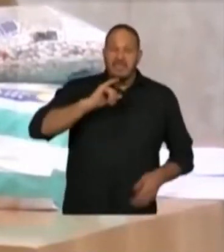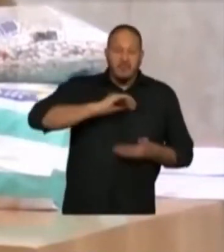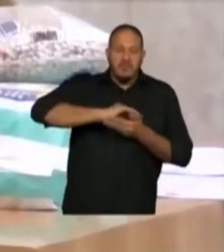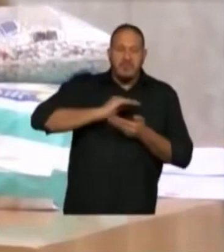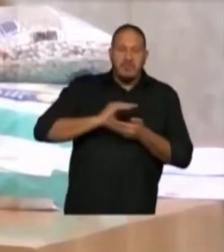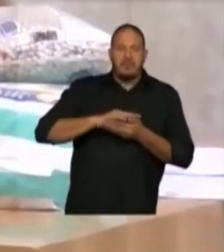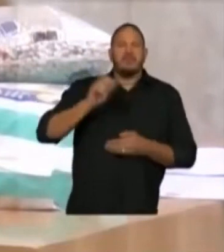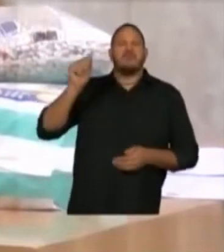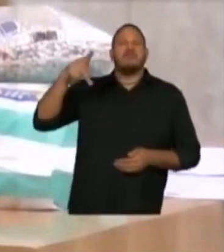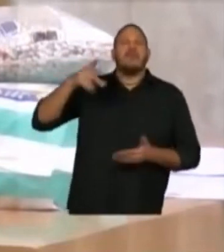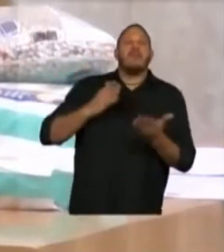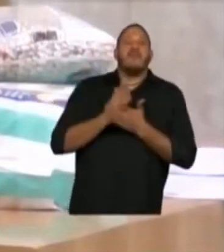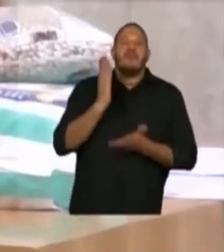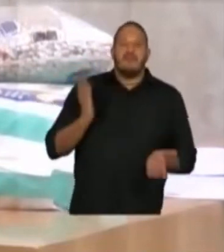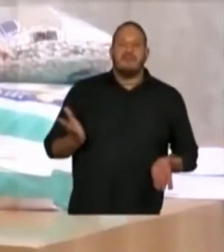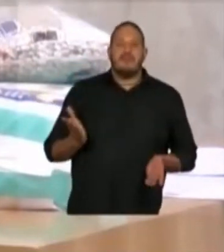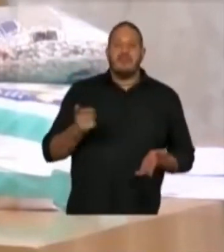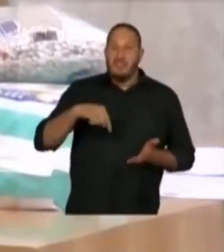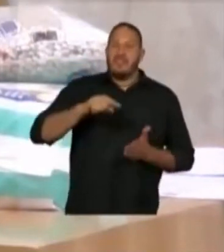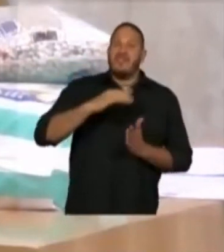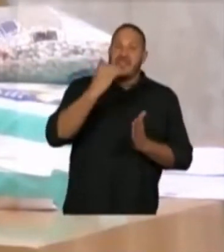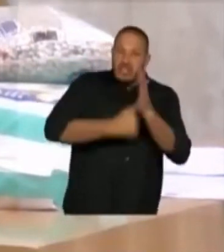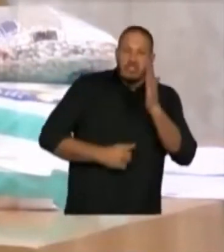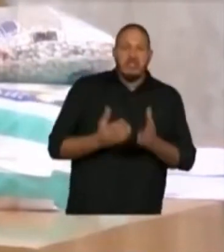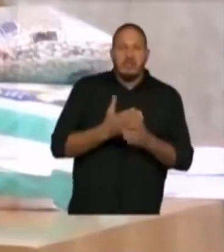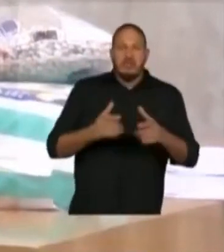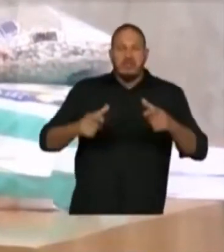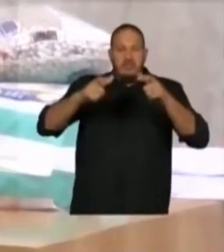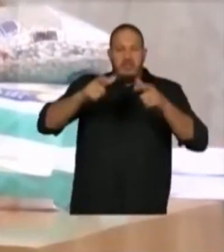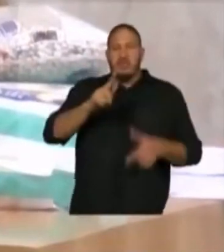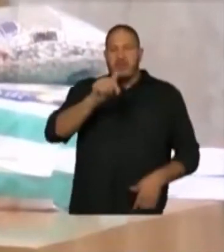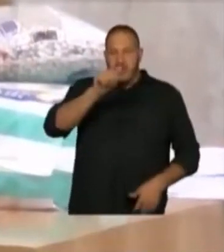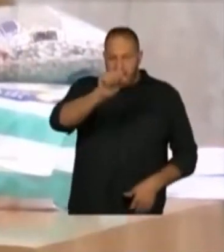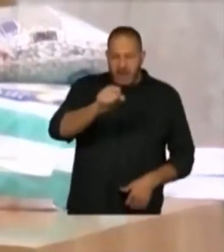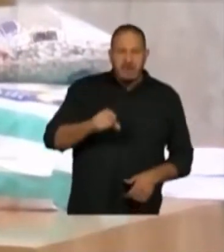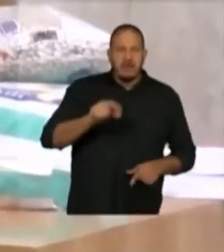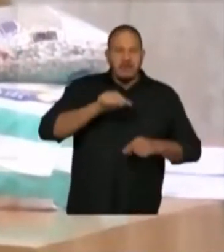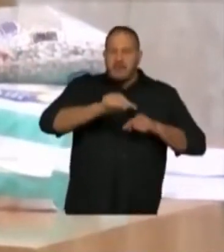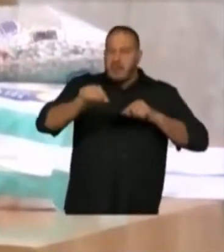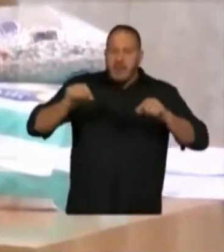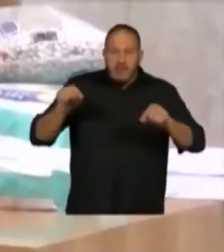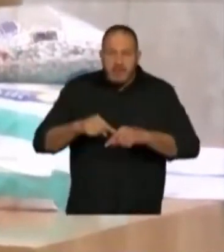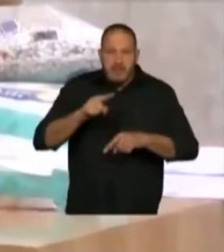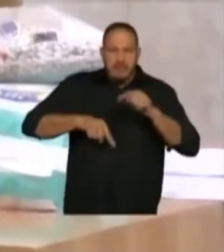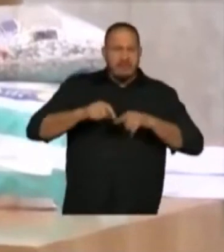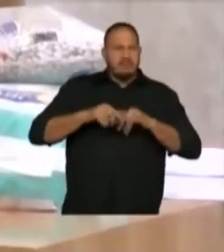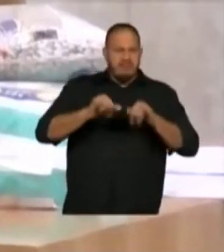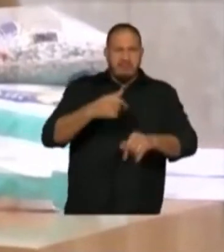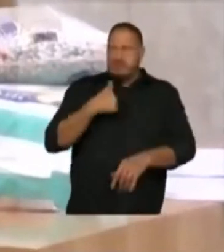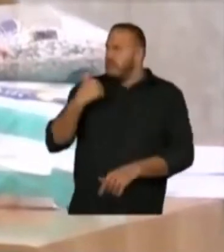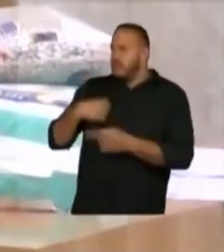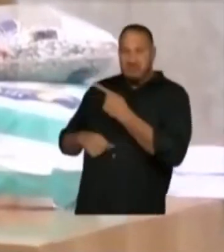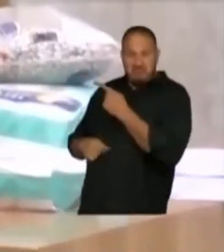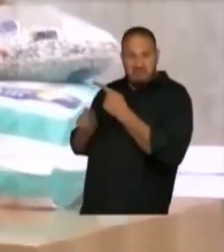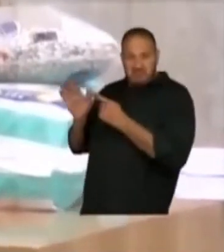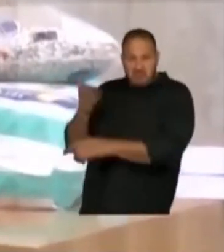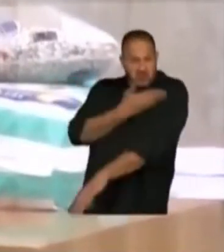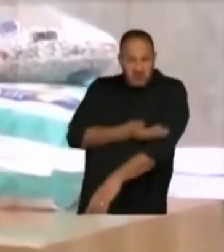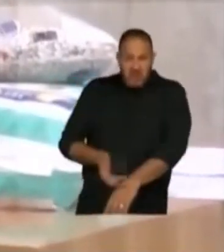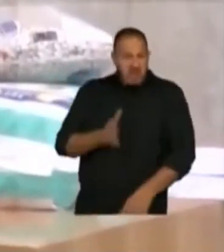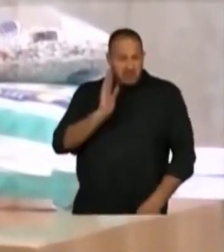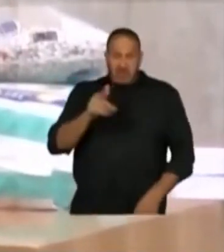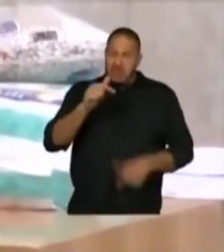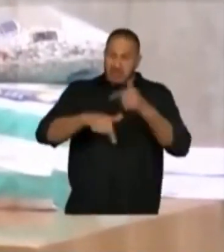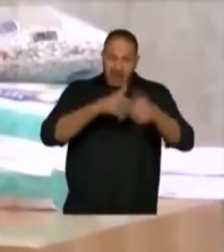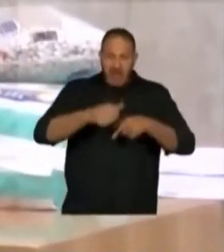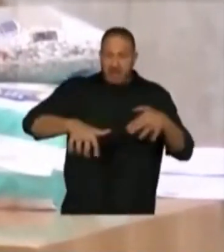aprovado. A gente vai estar tirando um botijão de gás, grande parte da feira do mês, eu estou acostumada a fazer, porque eu trabalhei no serviço público